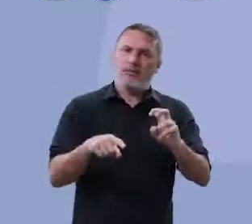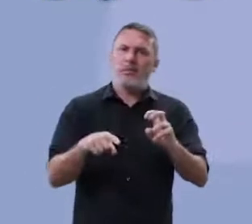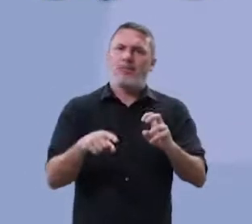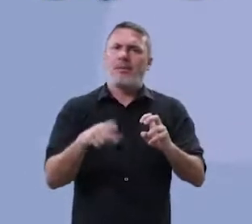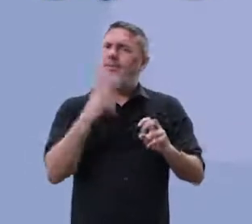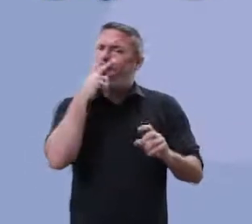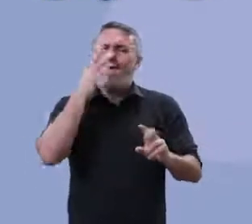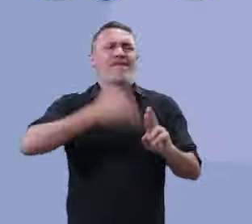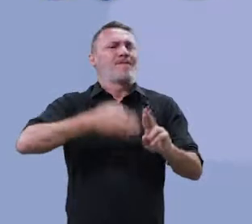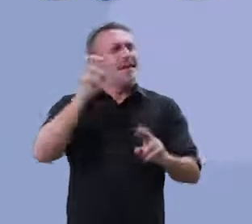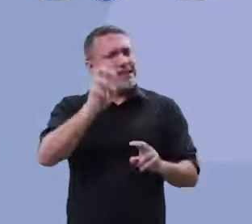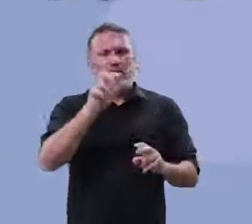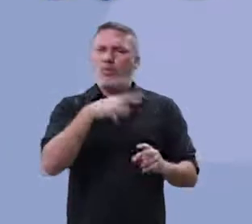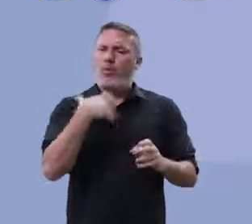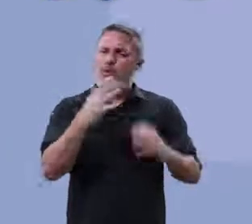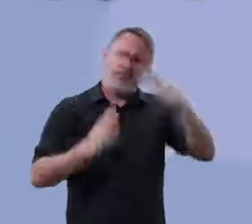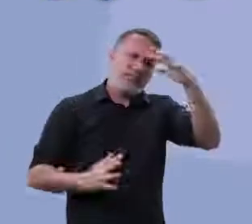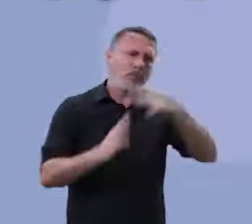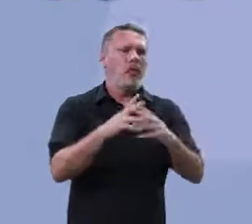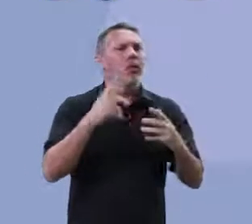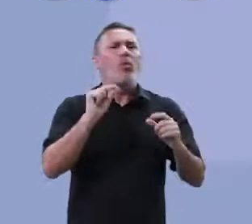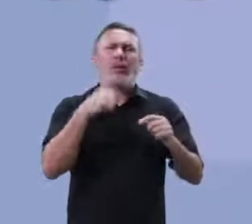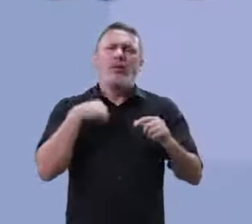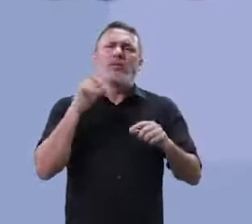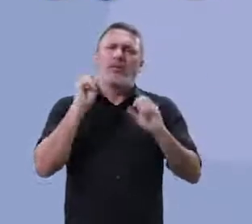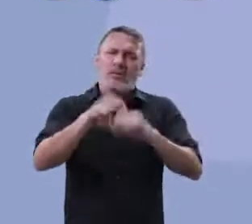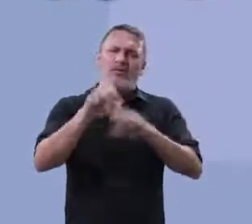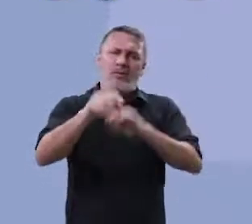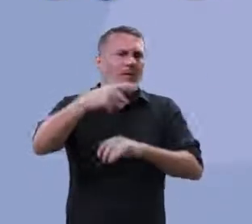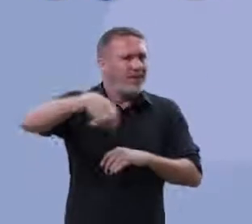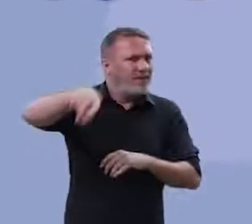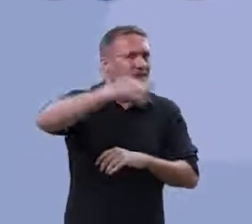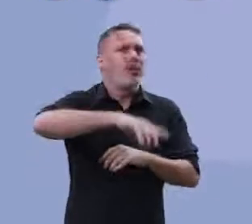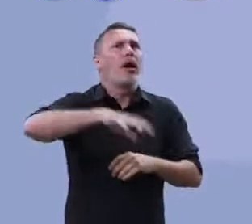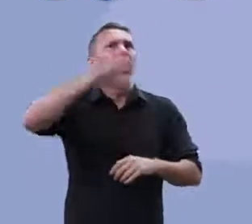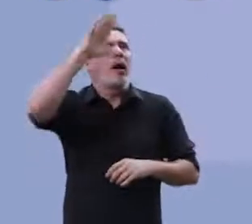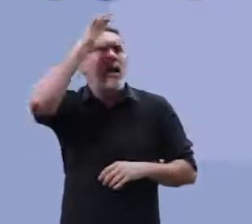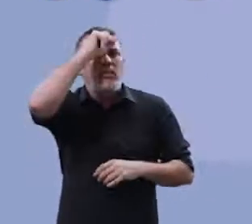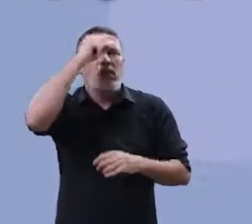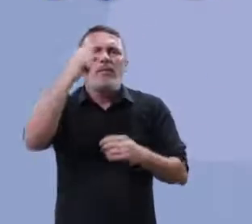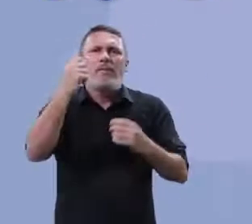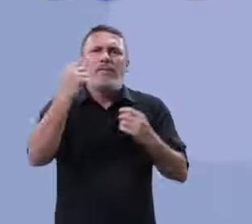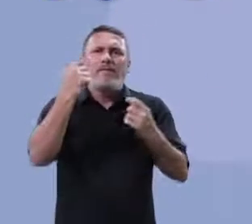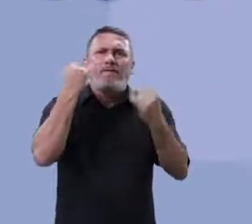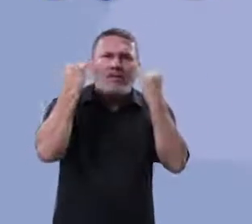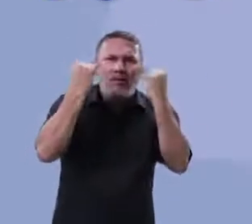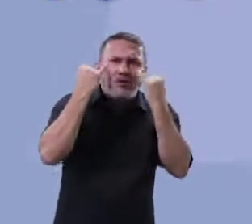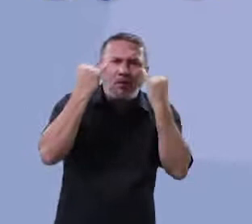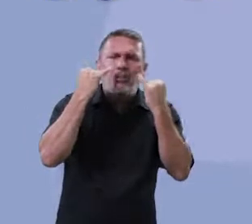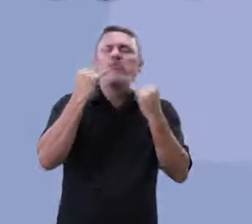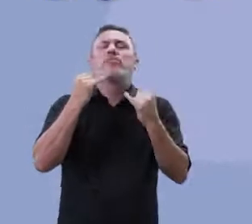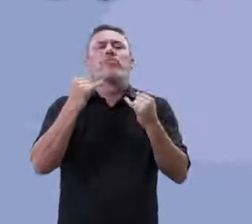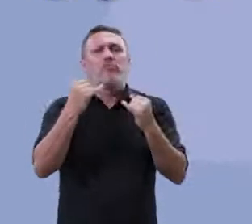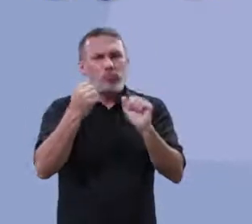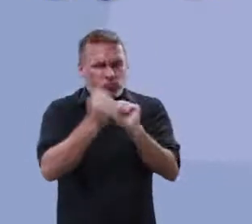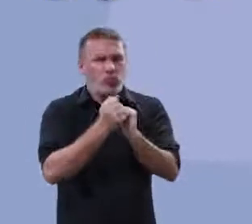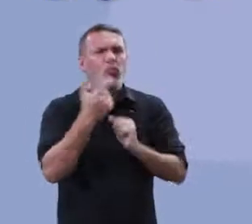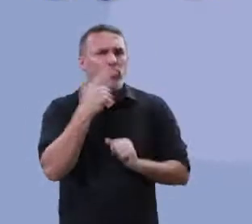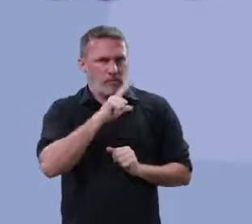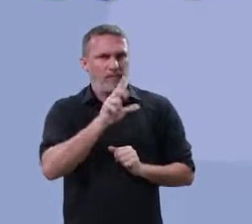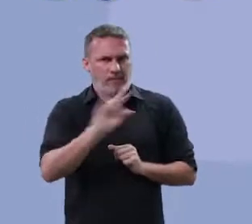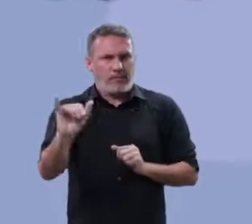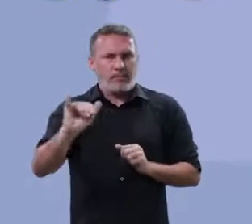É a matriz de referência que eu vou buscar para vocês. E vocês precisam buscar isso também. Juntos, nós vamos conseguir.